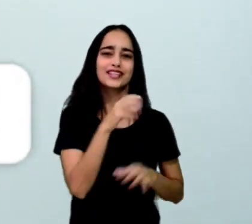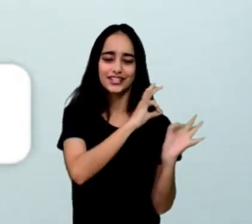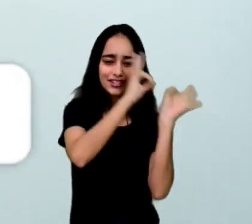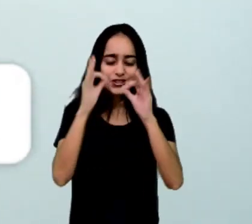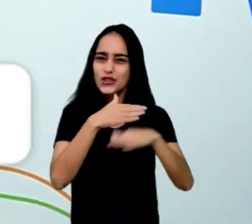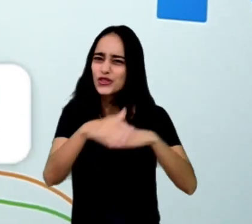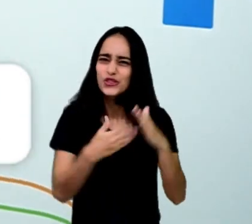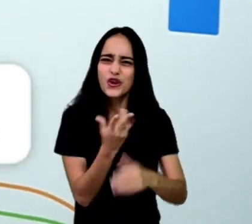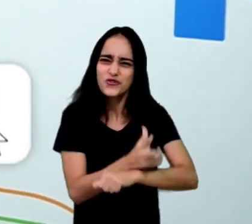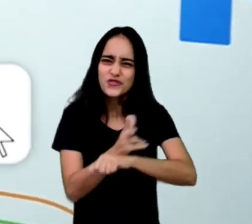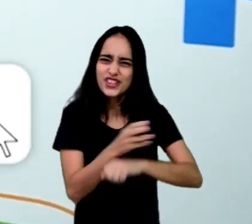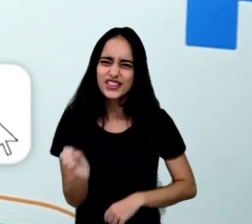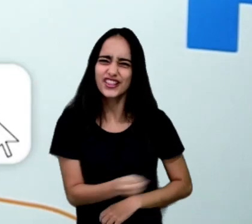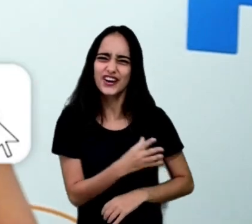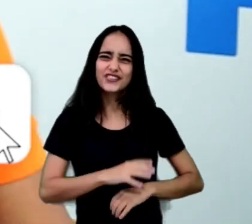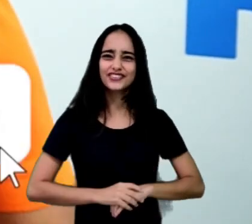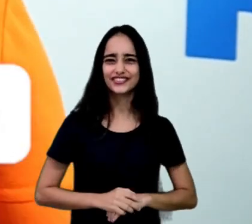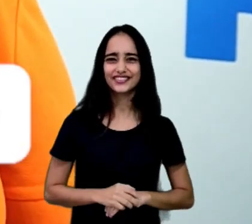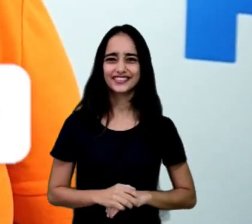aparecerem por lá.